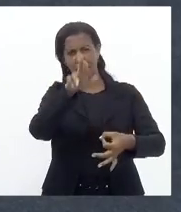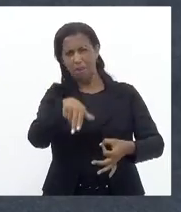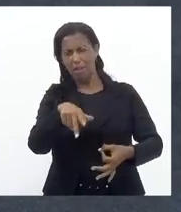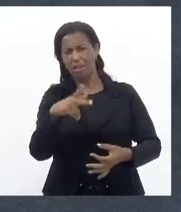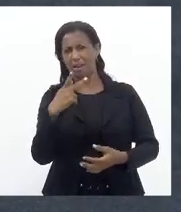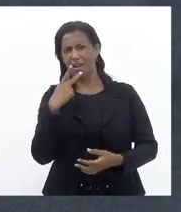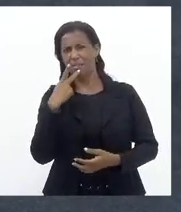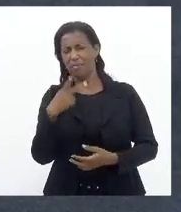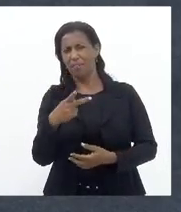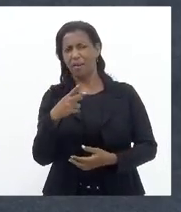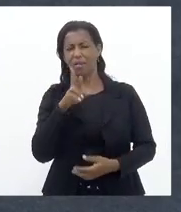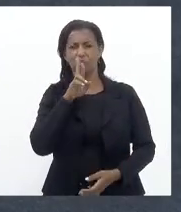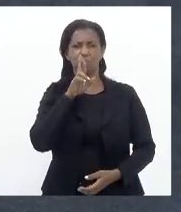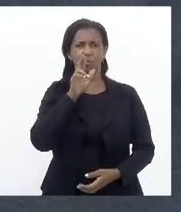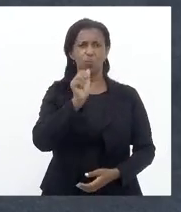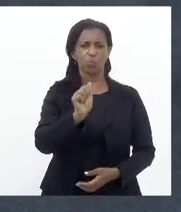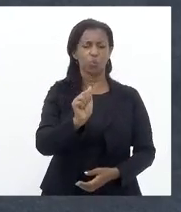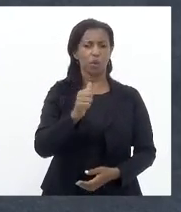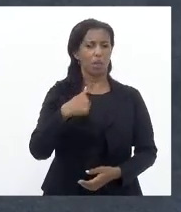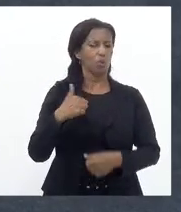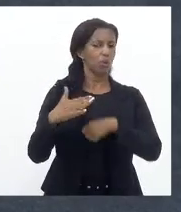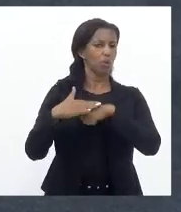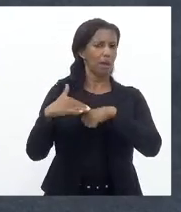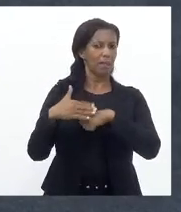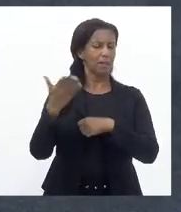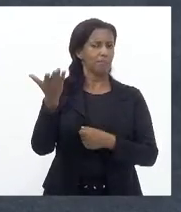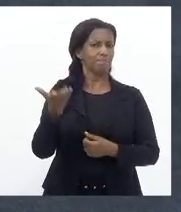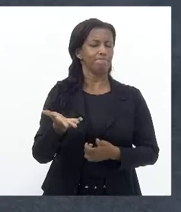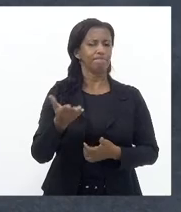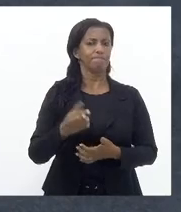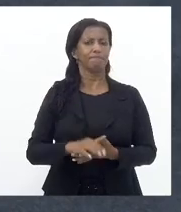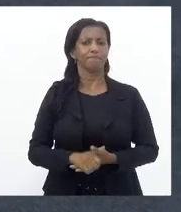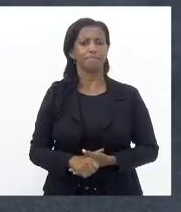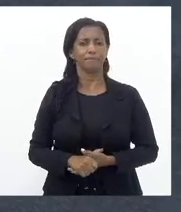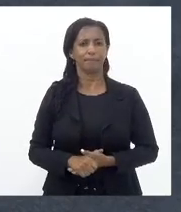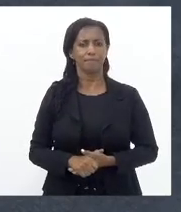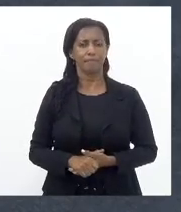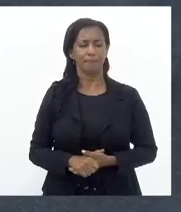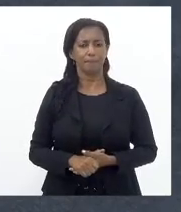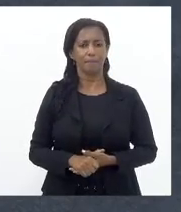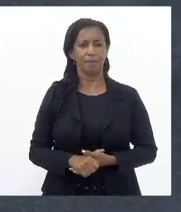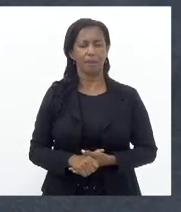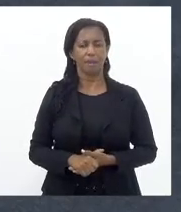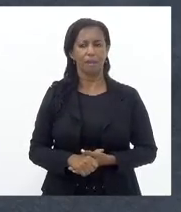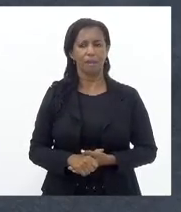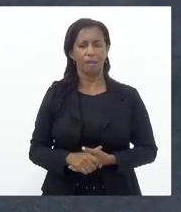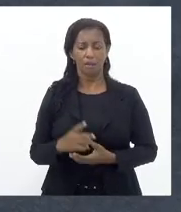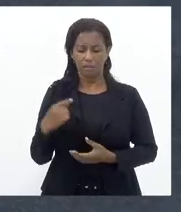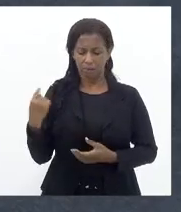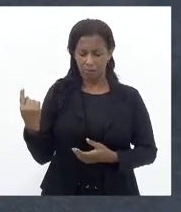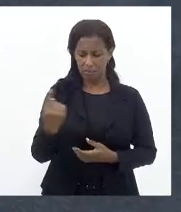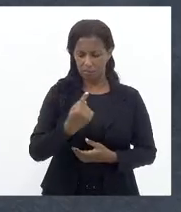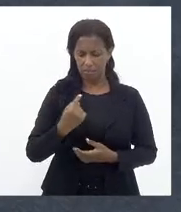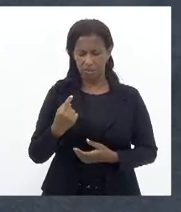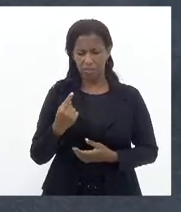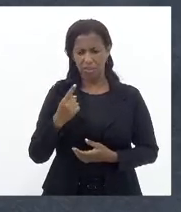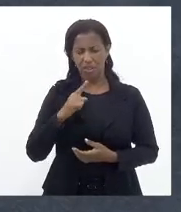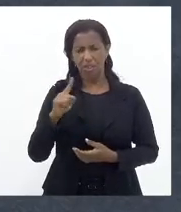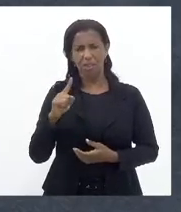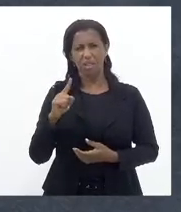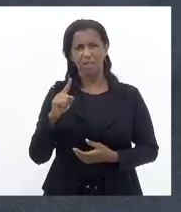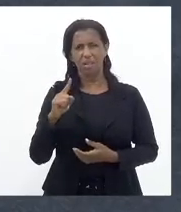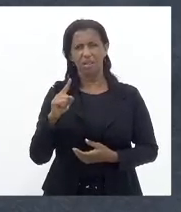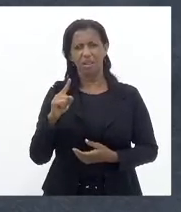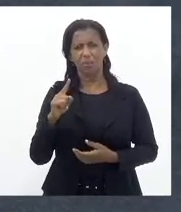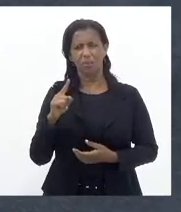Rodrigo Amorim Ao qual eu tenho Um carinho muito grande Para que a gente Não deixe Que os valores Possam se